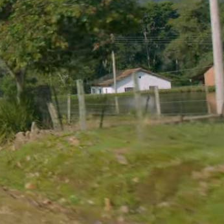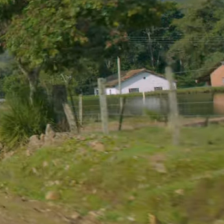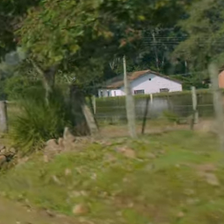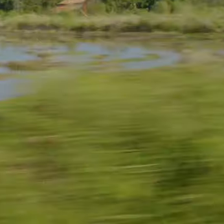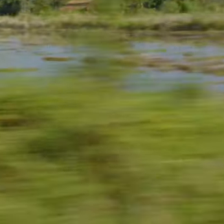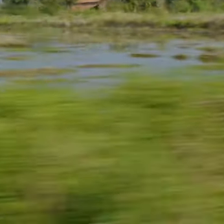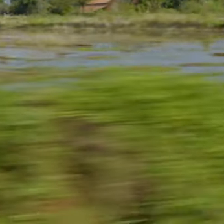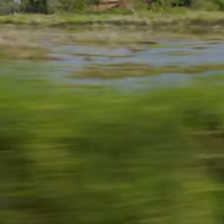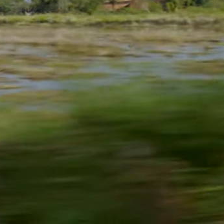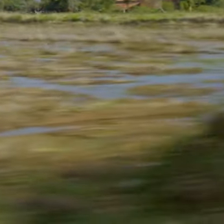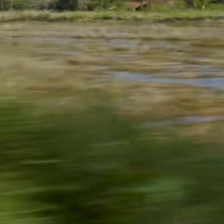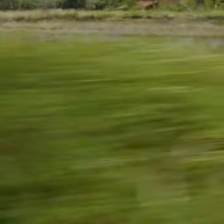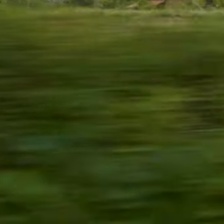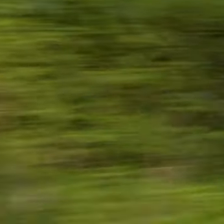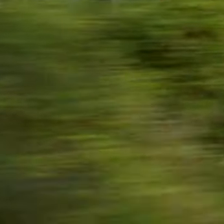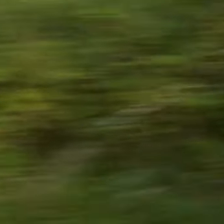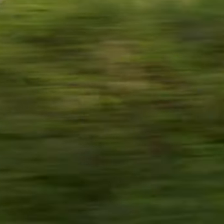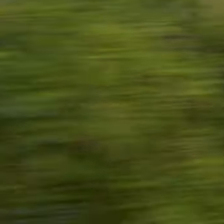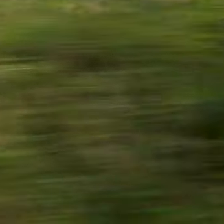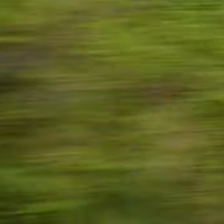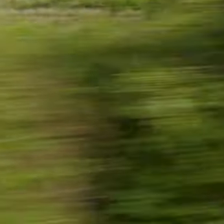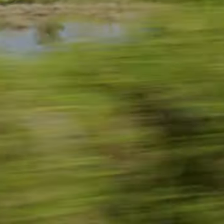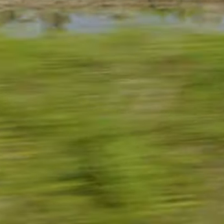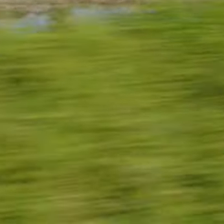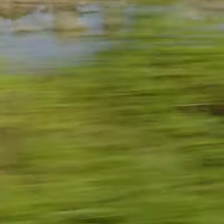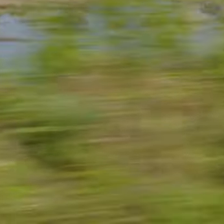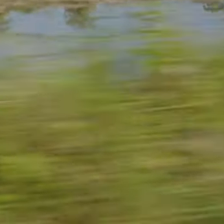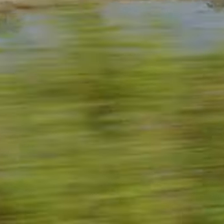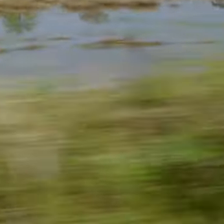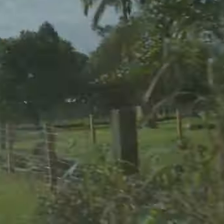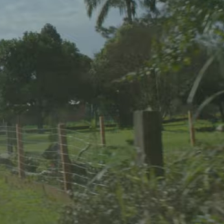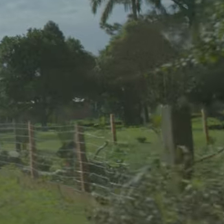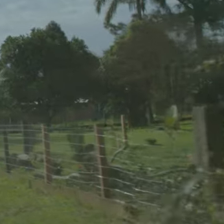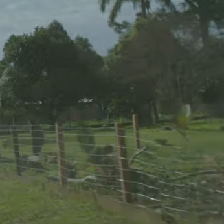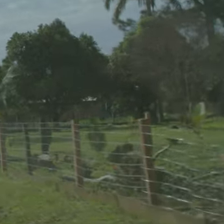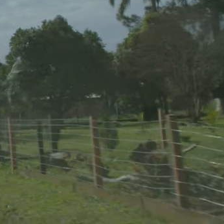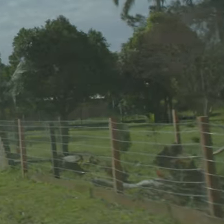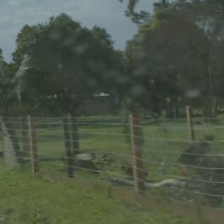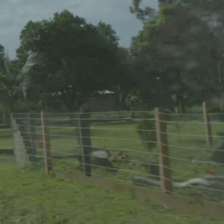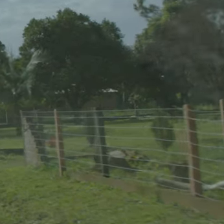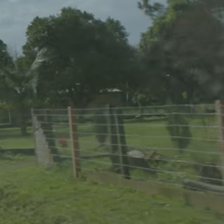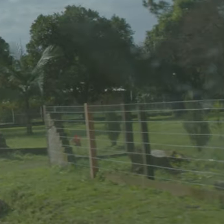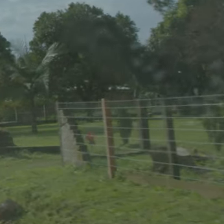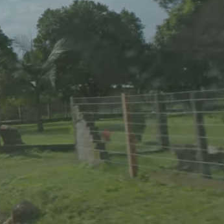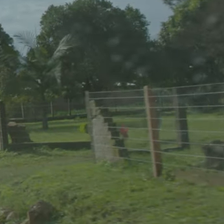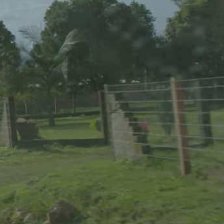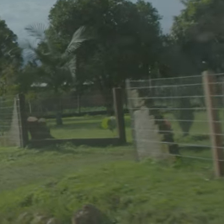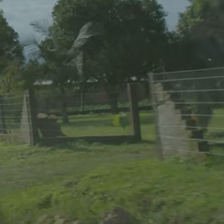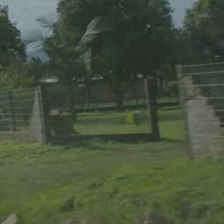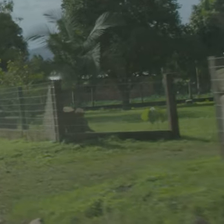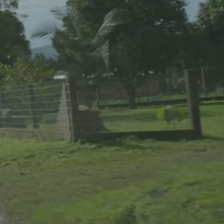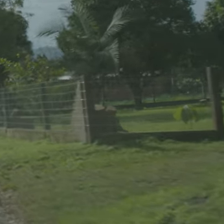estrada Com montanhas altas ao fundo Num dia ensolarado Passam por porções De terra alagada Um trator dá passagem E um